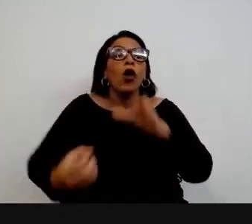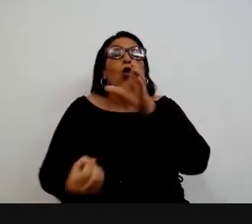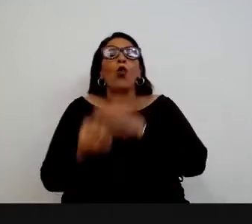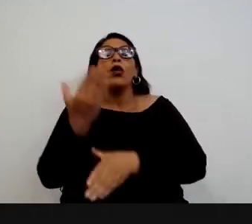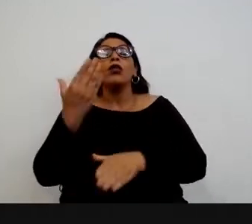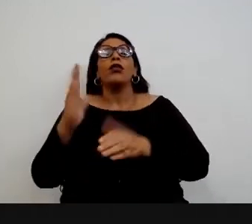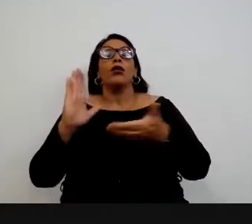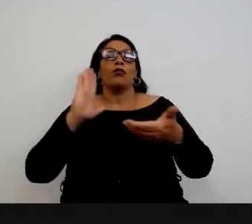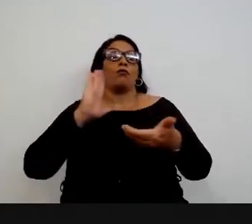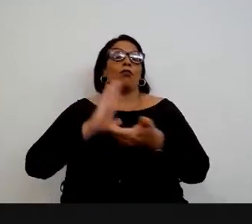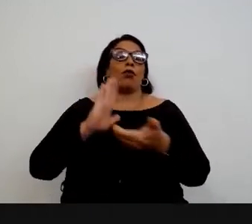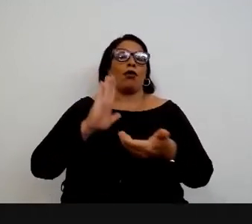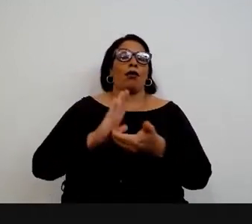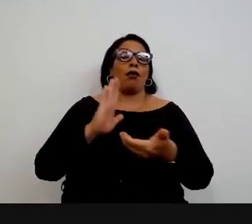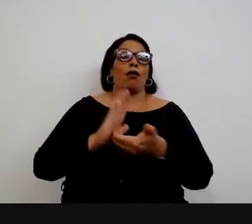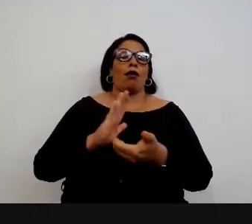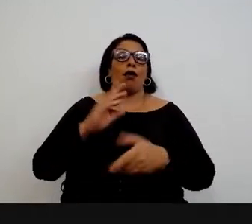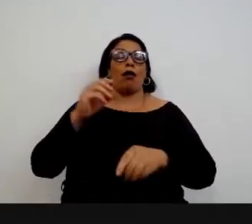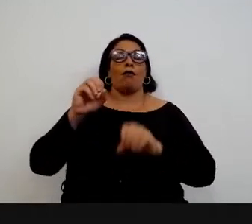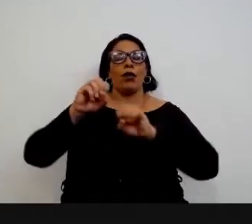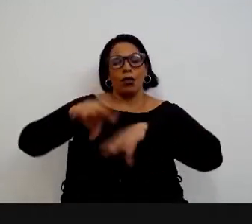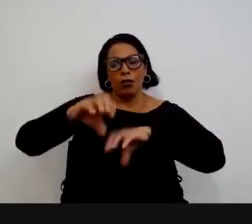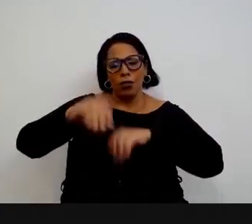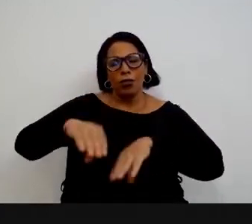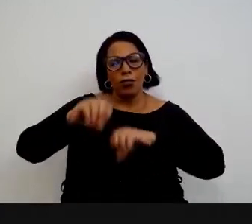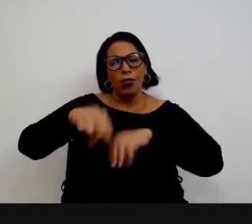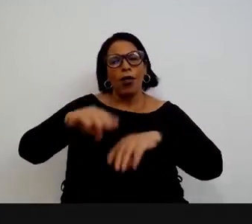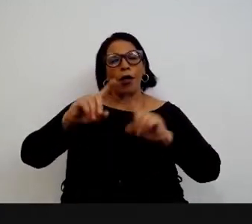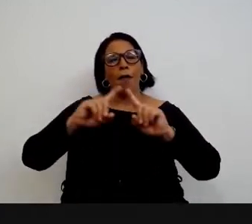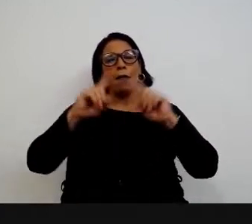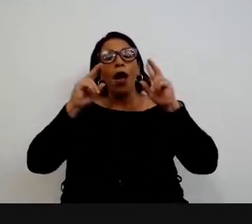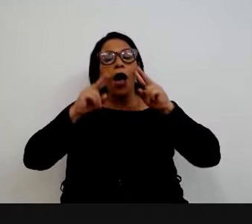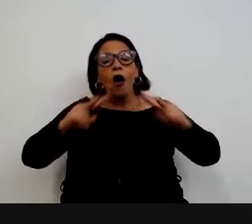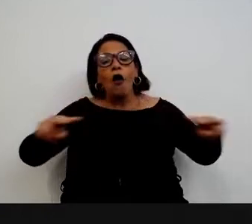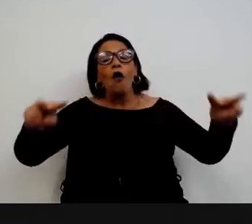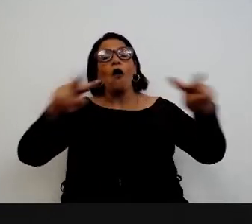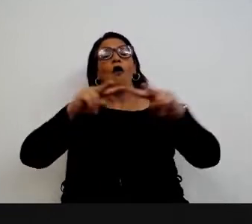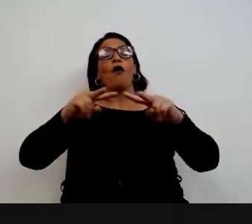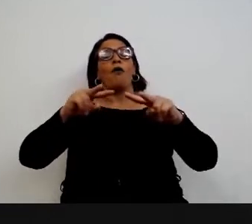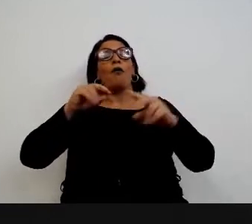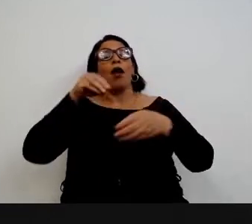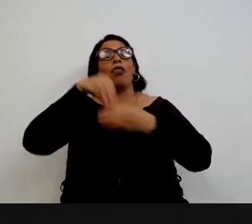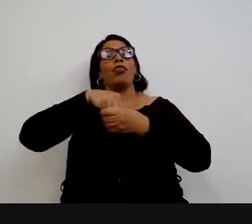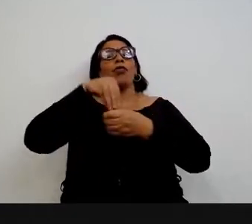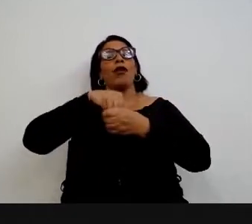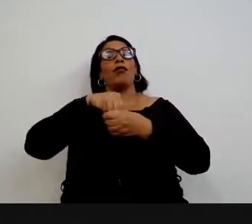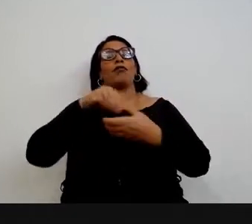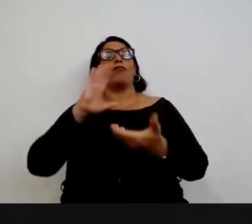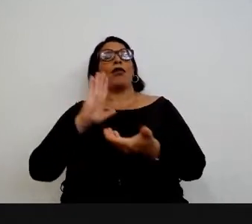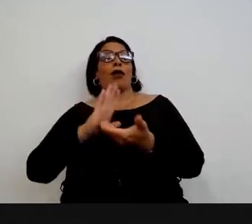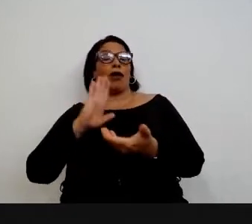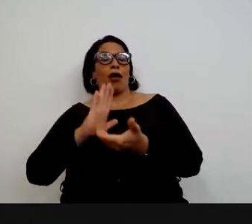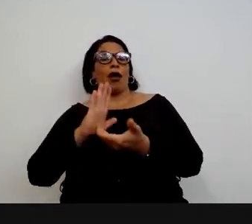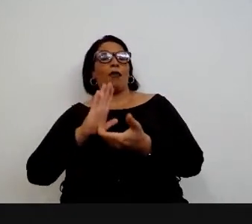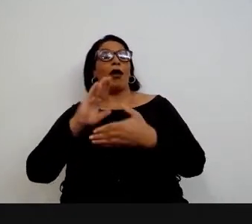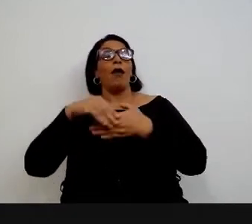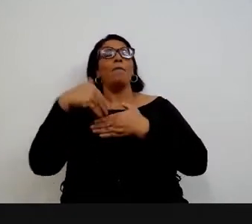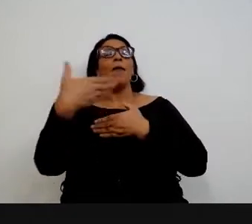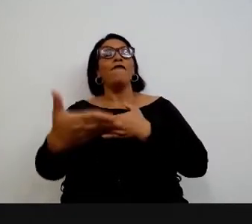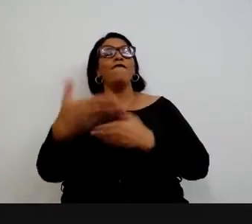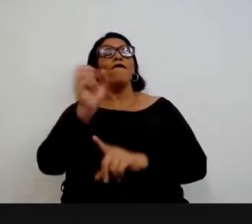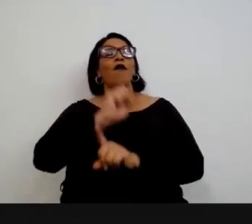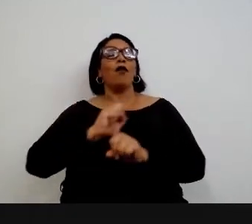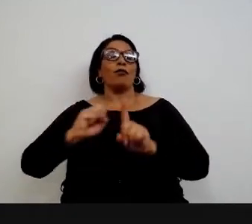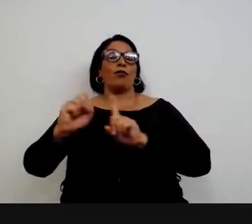legislativa dentro desses três pilares que foram anunciados, mas olhando para dentro da instituição e para